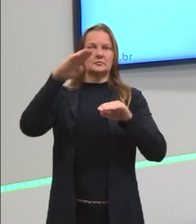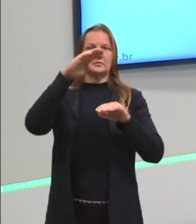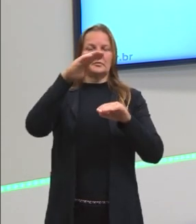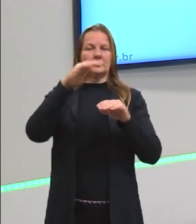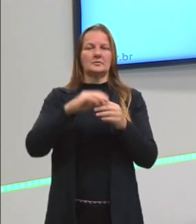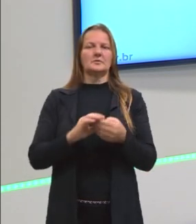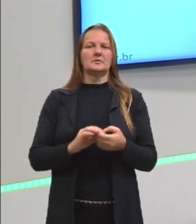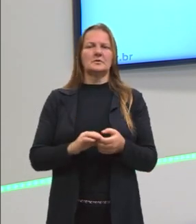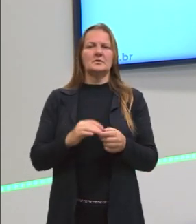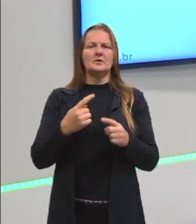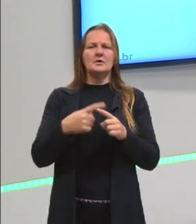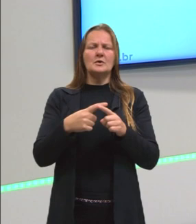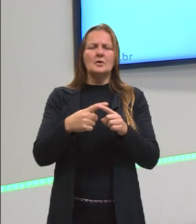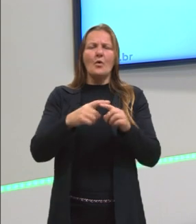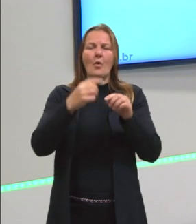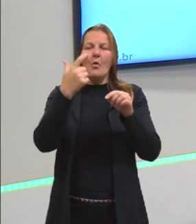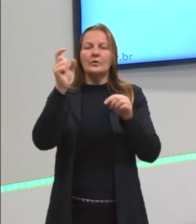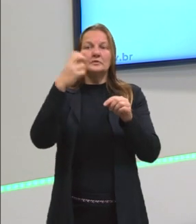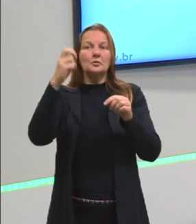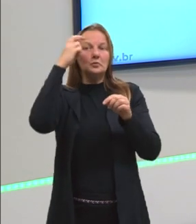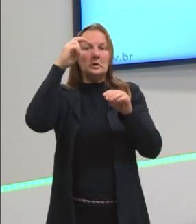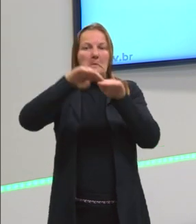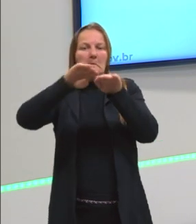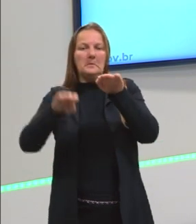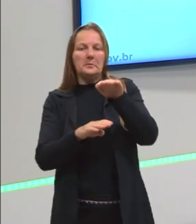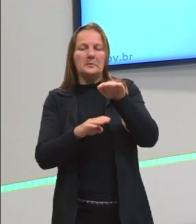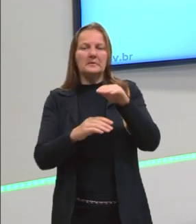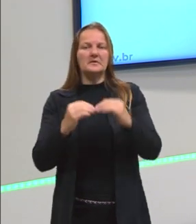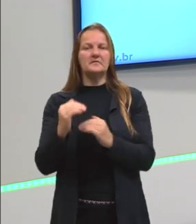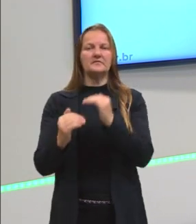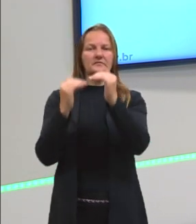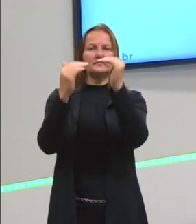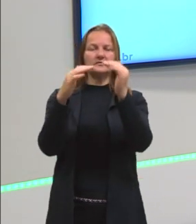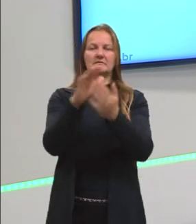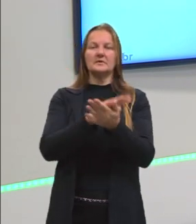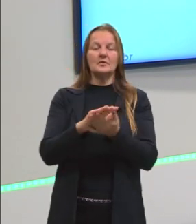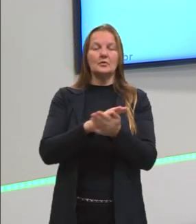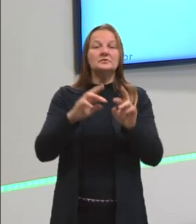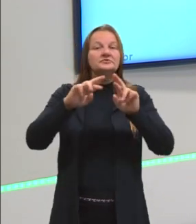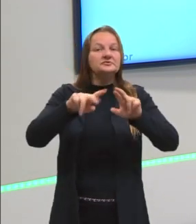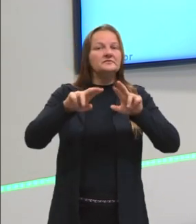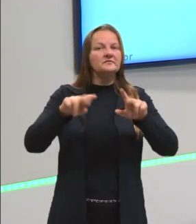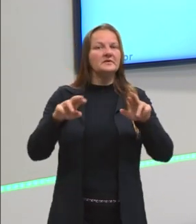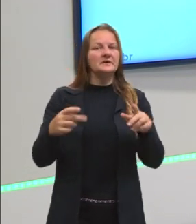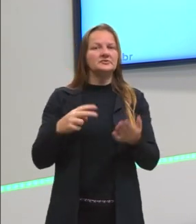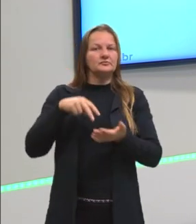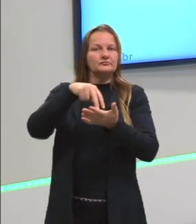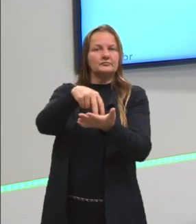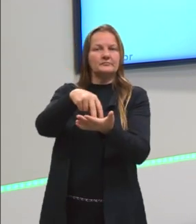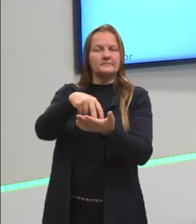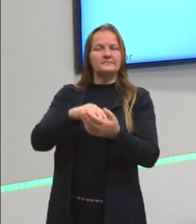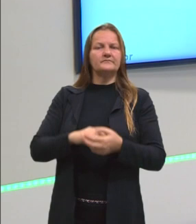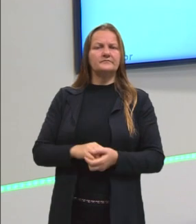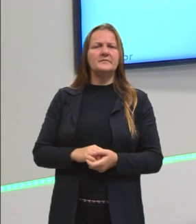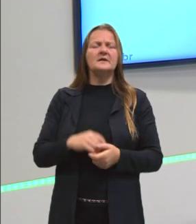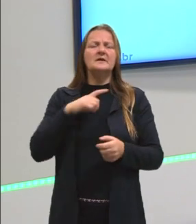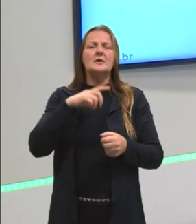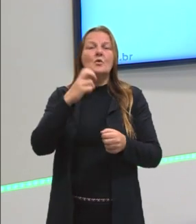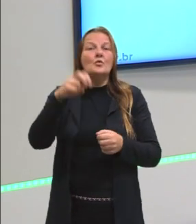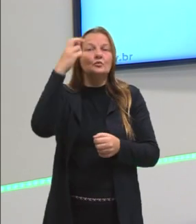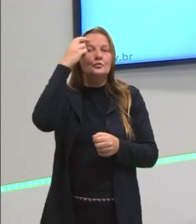darwinismo social, em que as culturas vão evoluindo, baseado no positivismo, é o do Conte, não. Existem